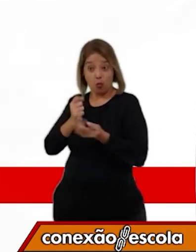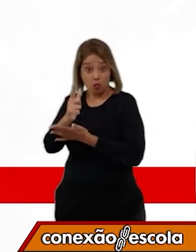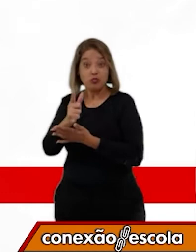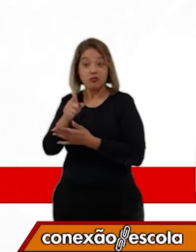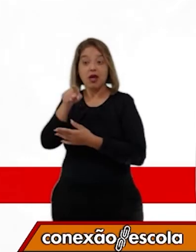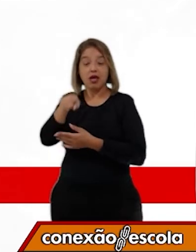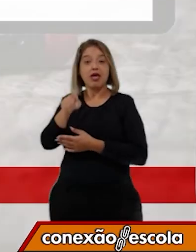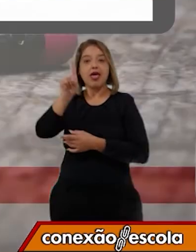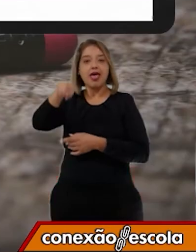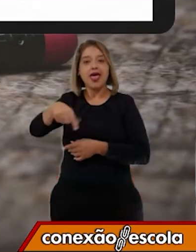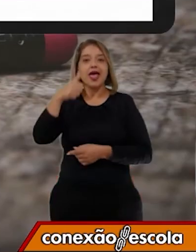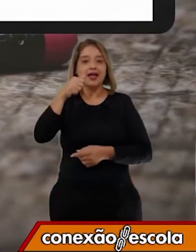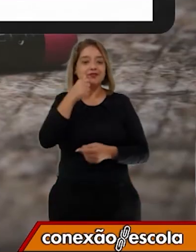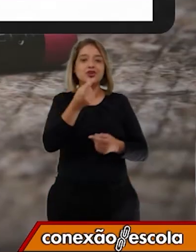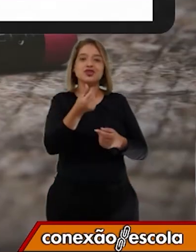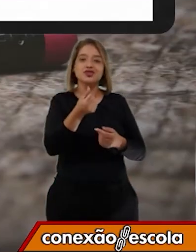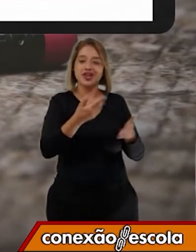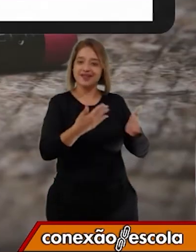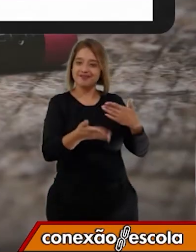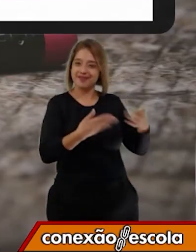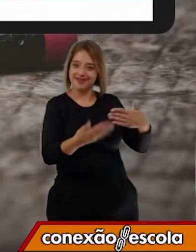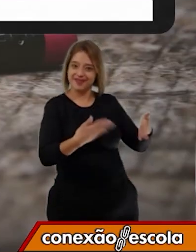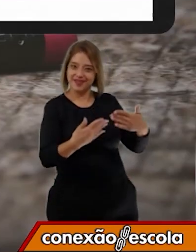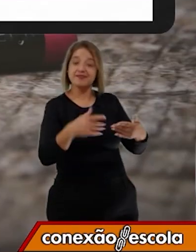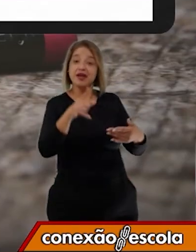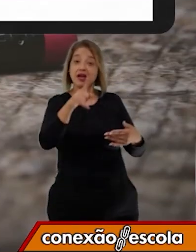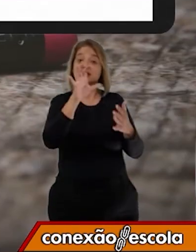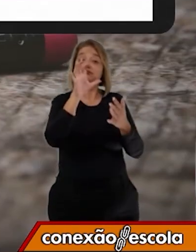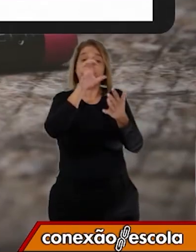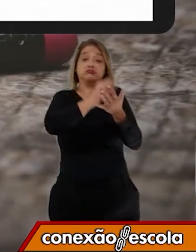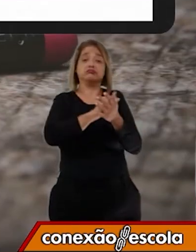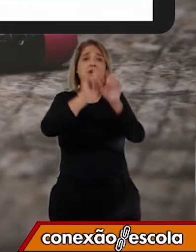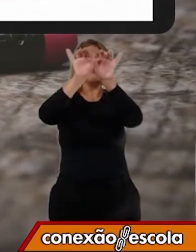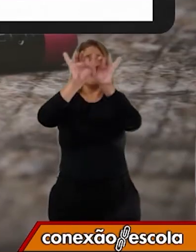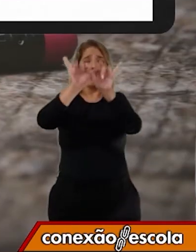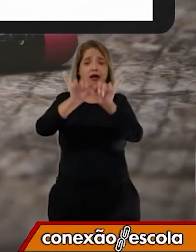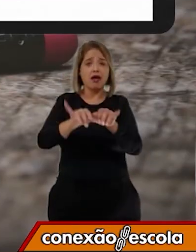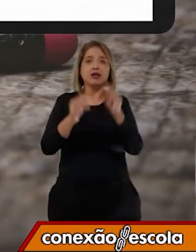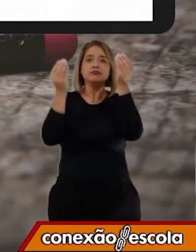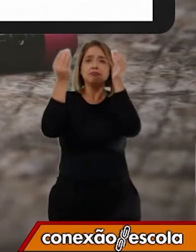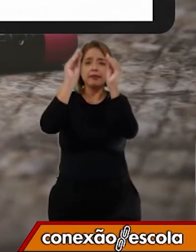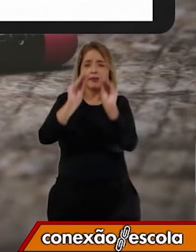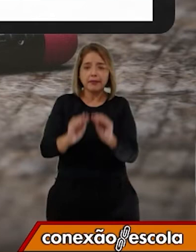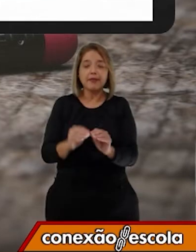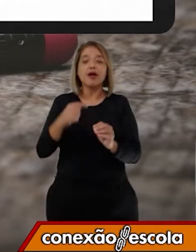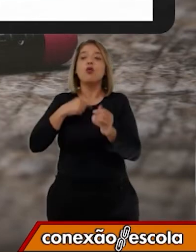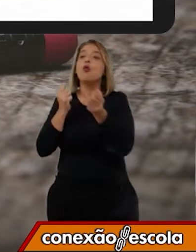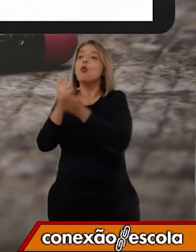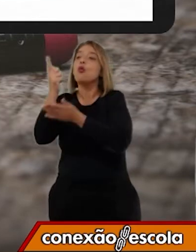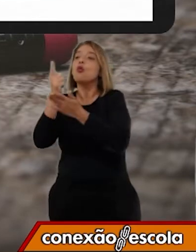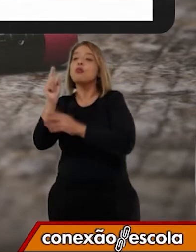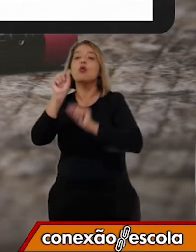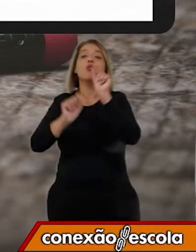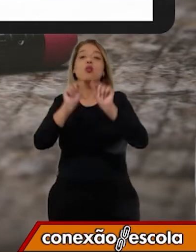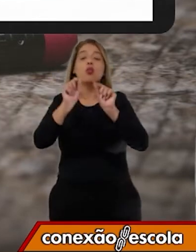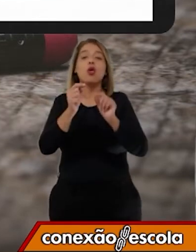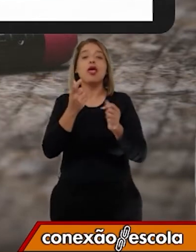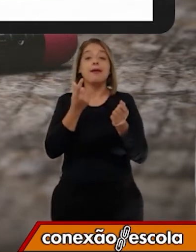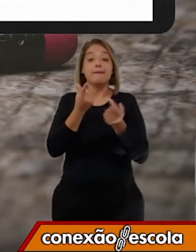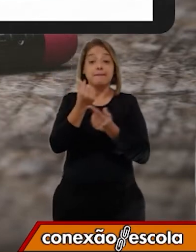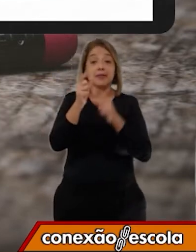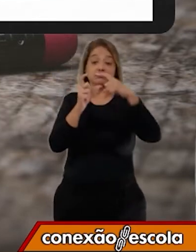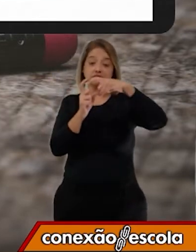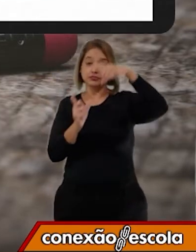o caixa, a pessoa que está no caixa, vai registrar todos os produtos e seus preços. E vai